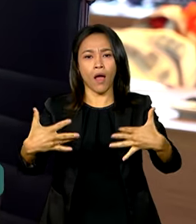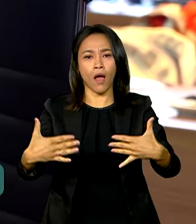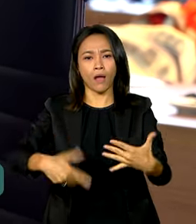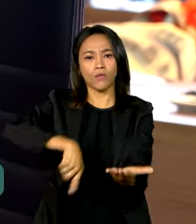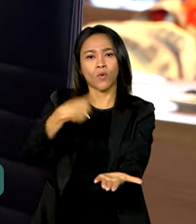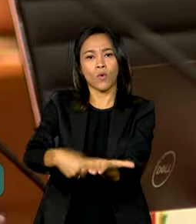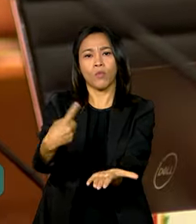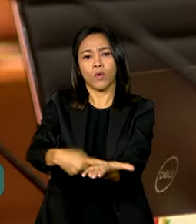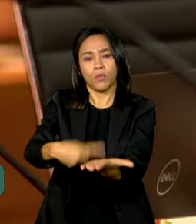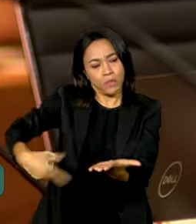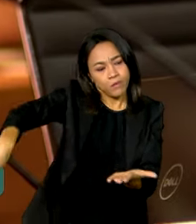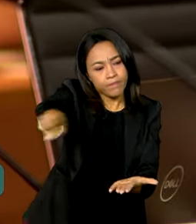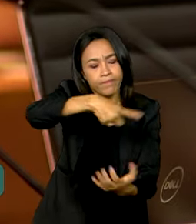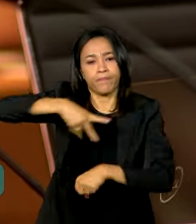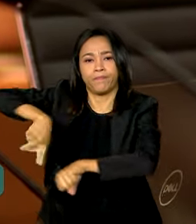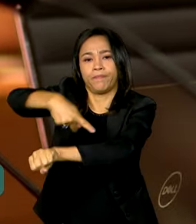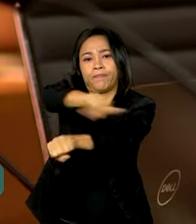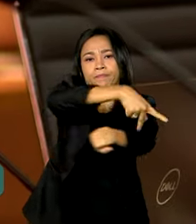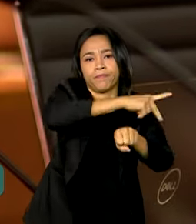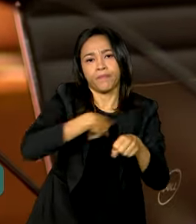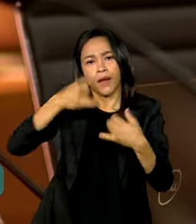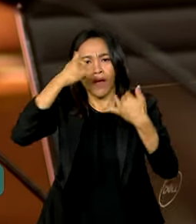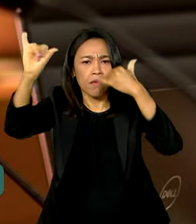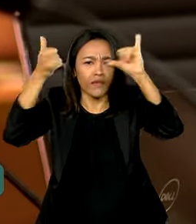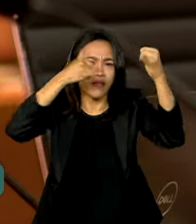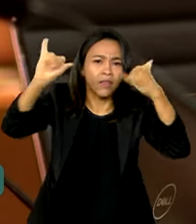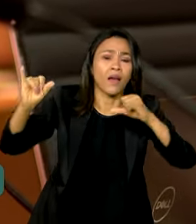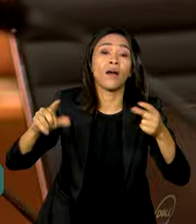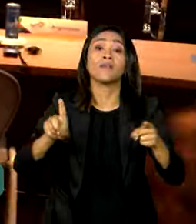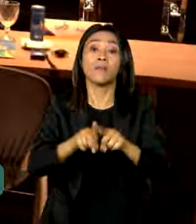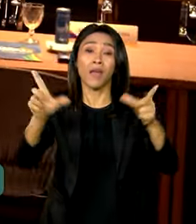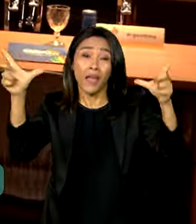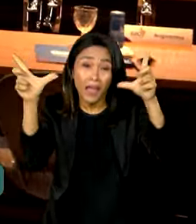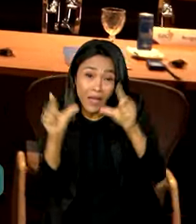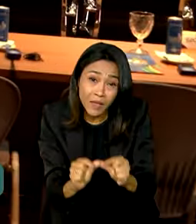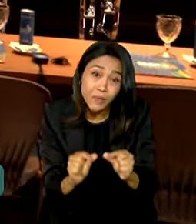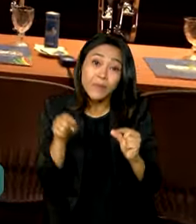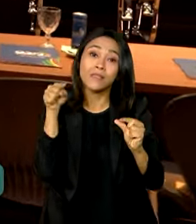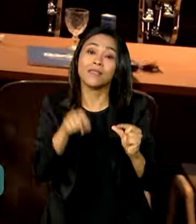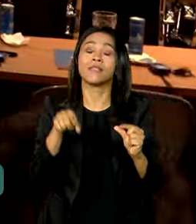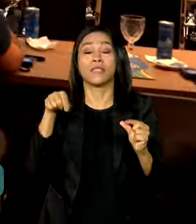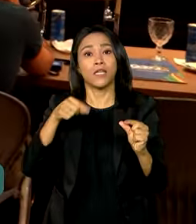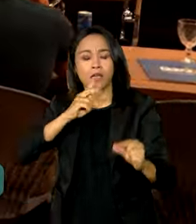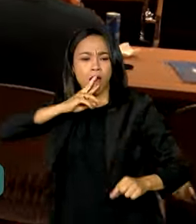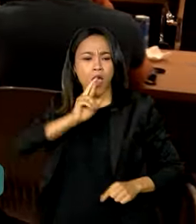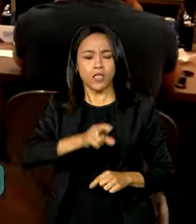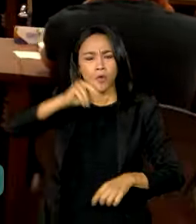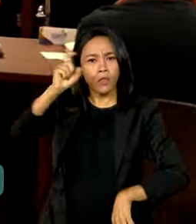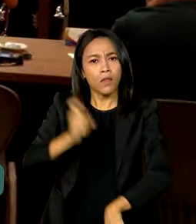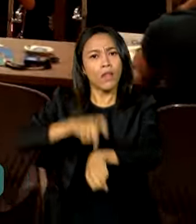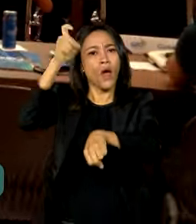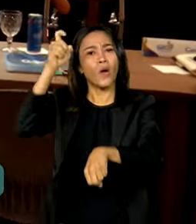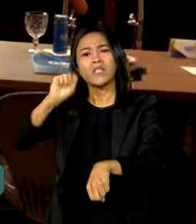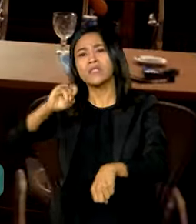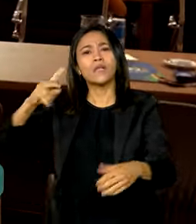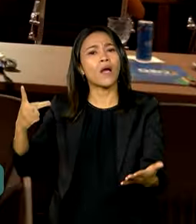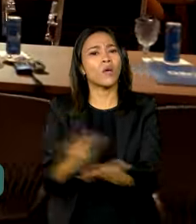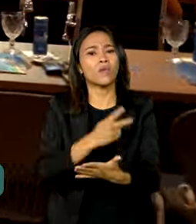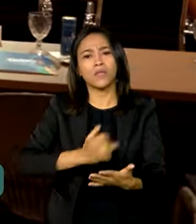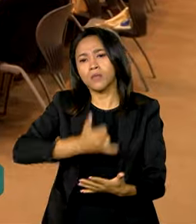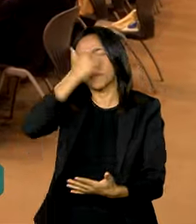entre as nações para prevenção, redução e respostas eficientes em casos de